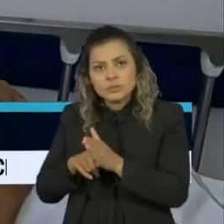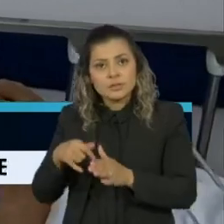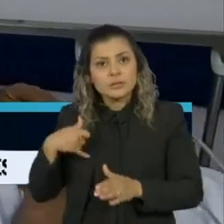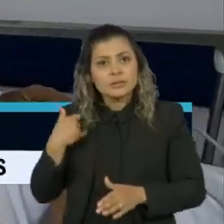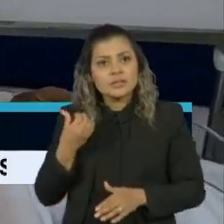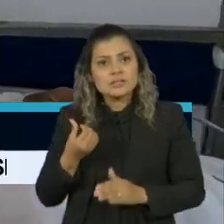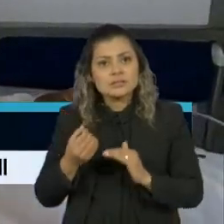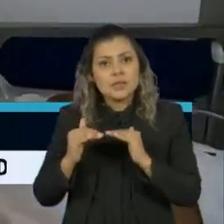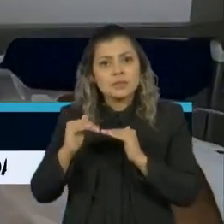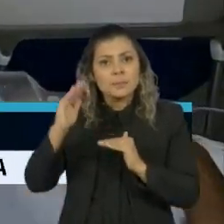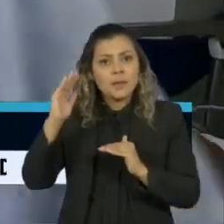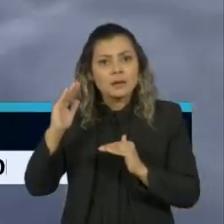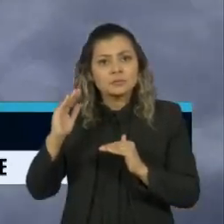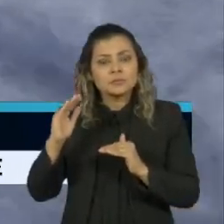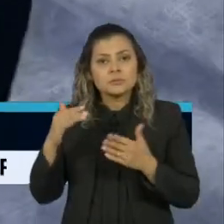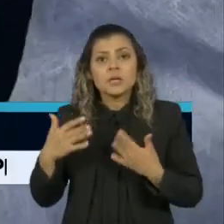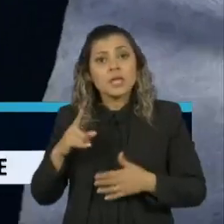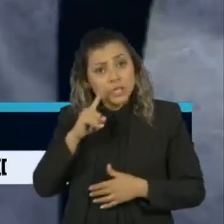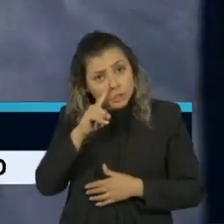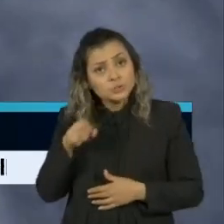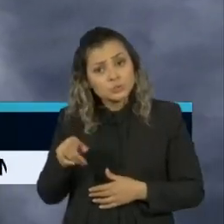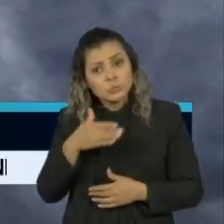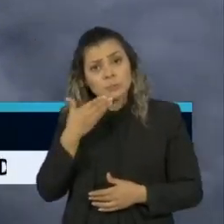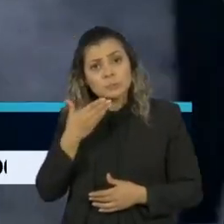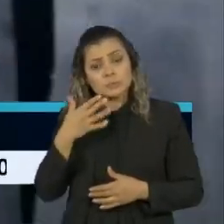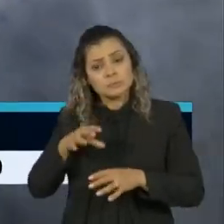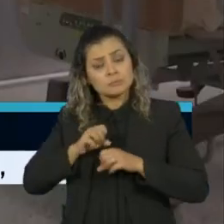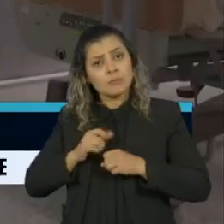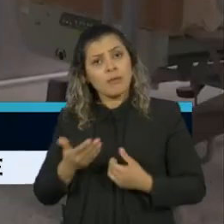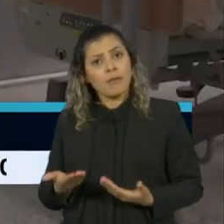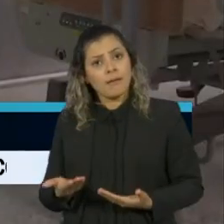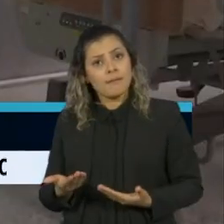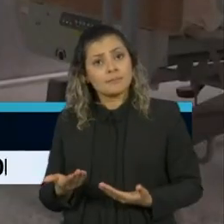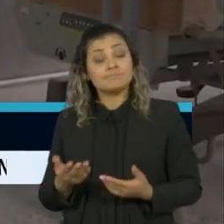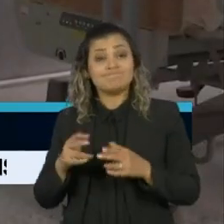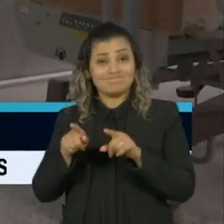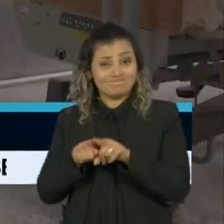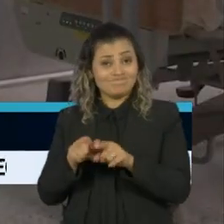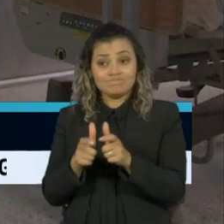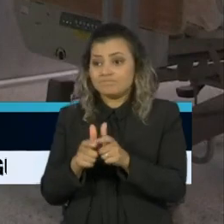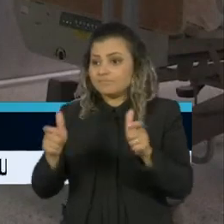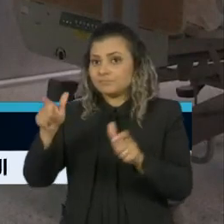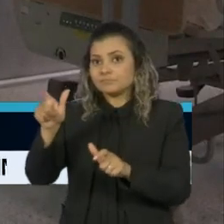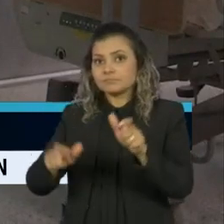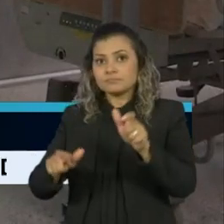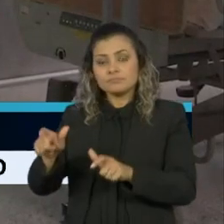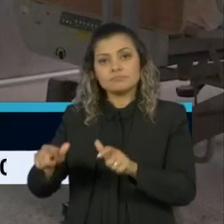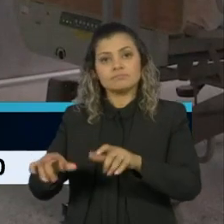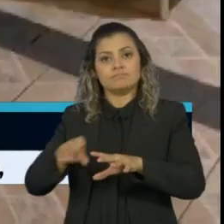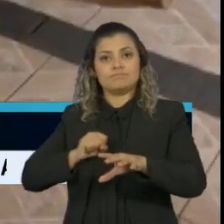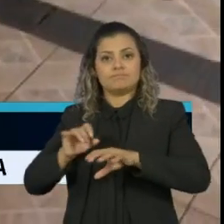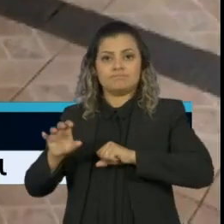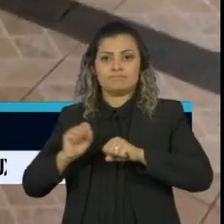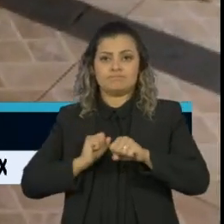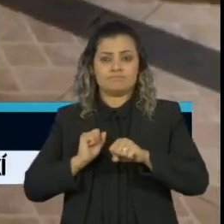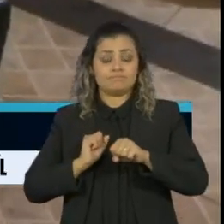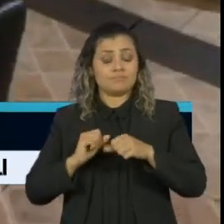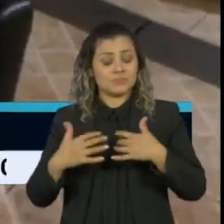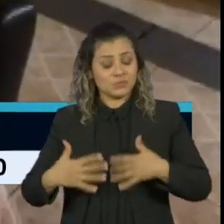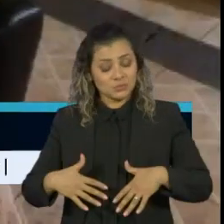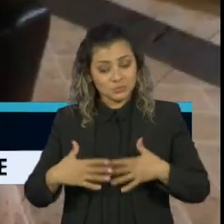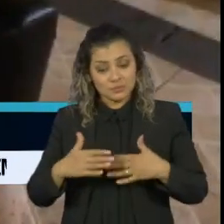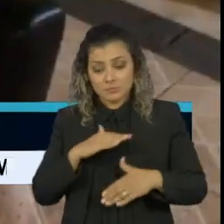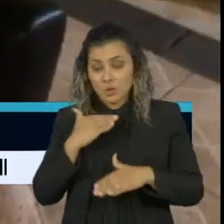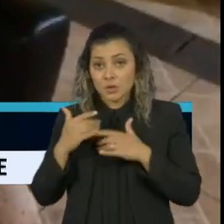60 anos fazem parte do grupo de risco do novo coronavírus e são a maioria das vítimas da doença. Portanto,